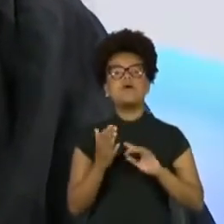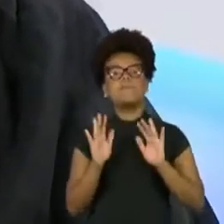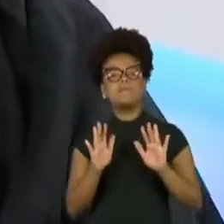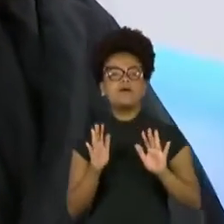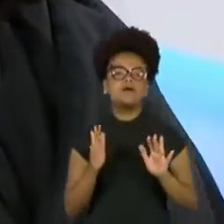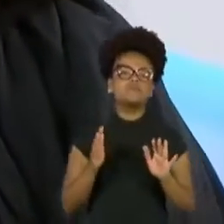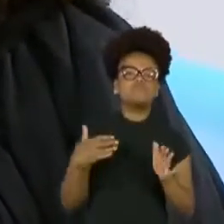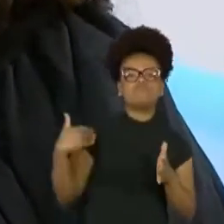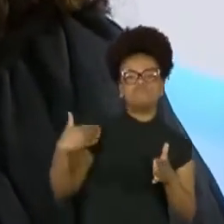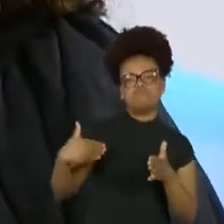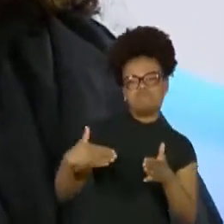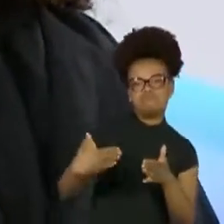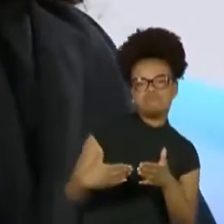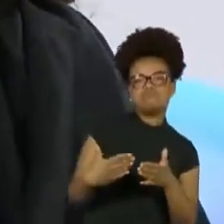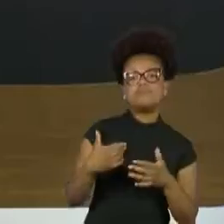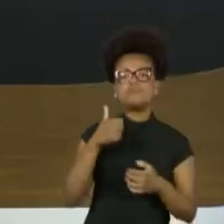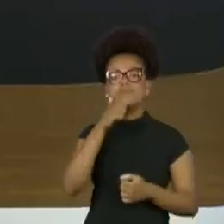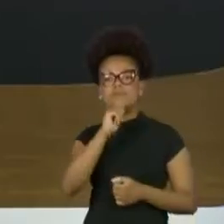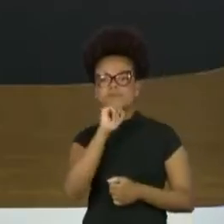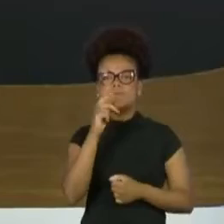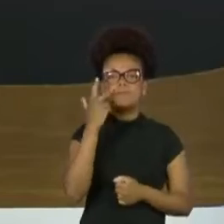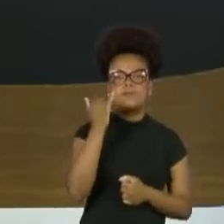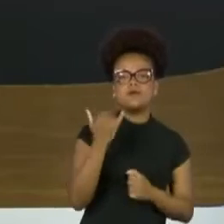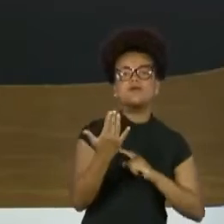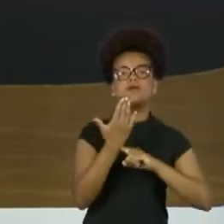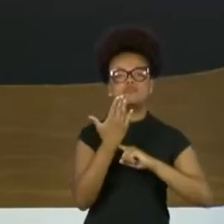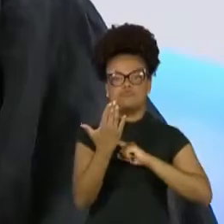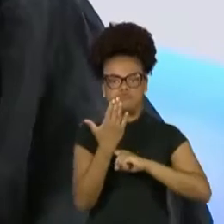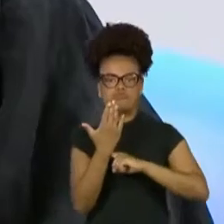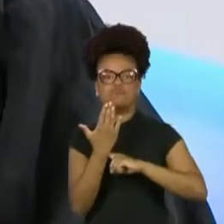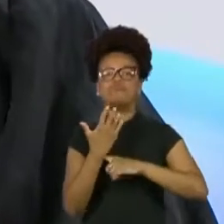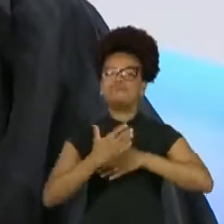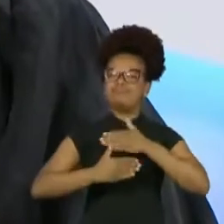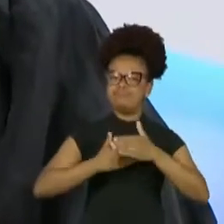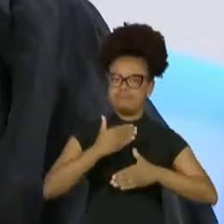mesmo. Por quê? Eu tive que ir à luta.